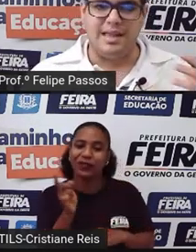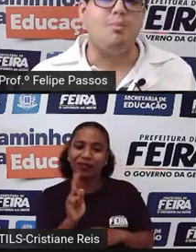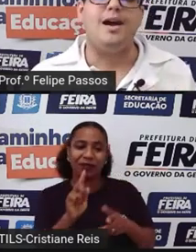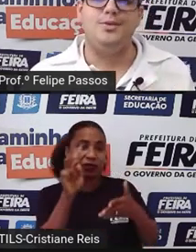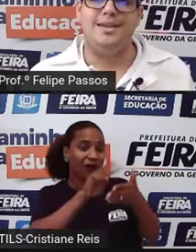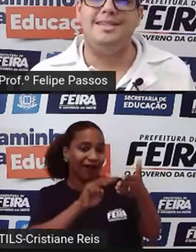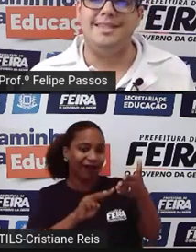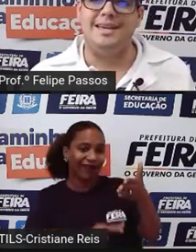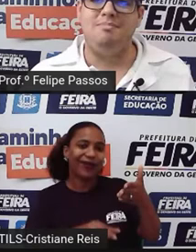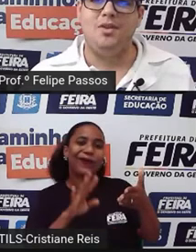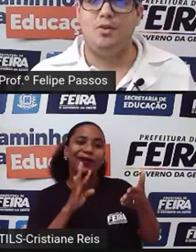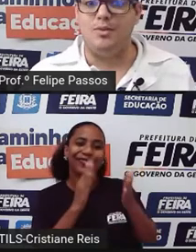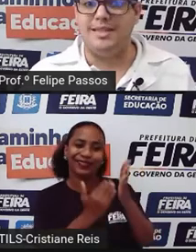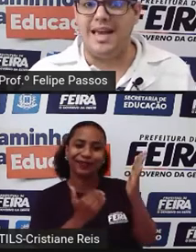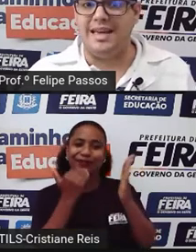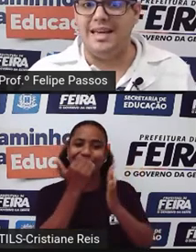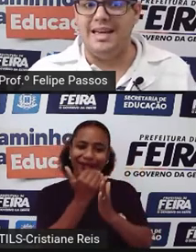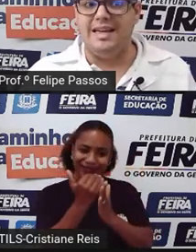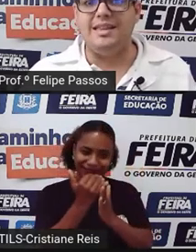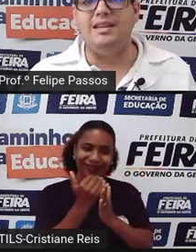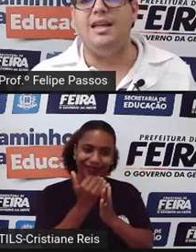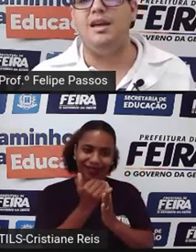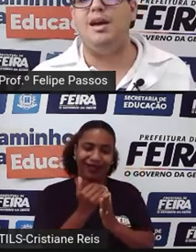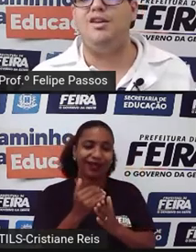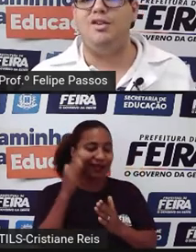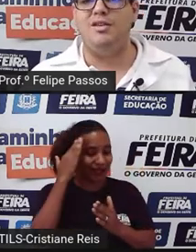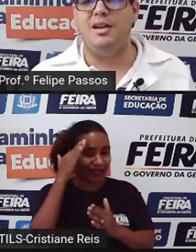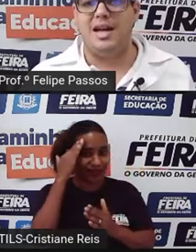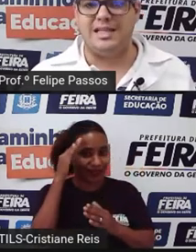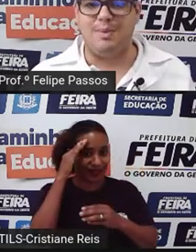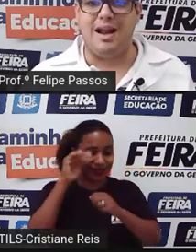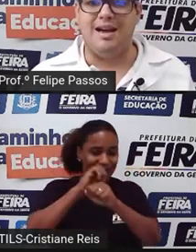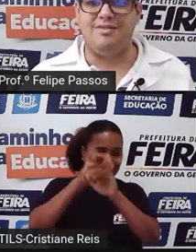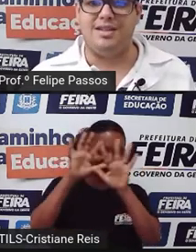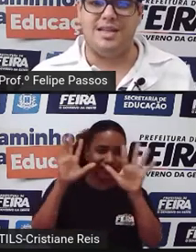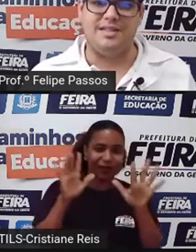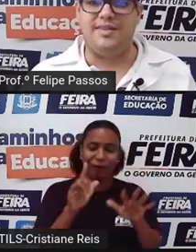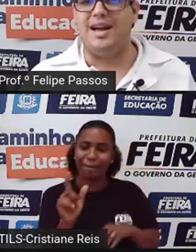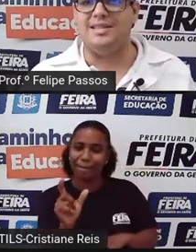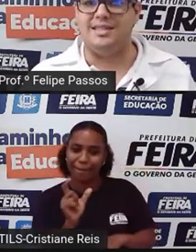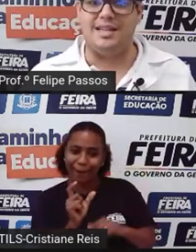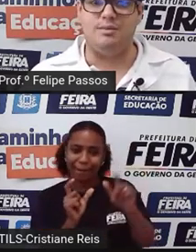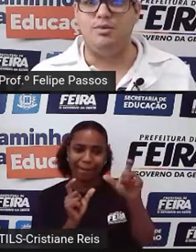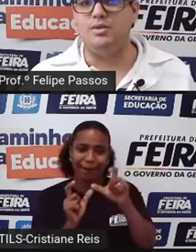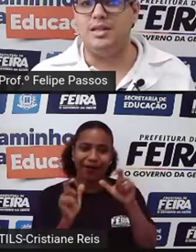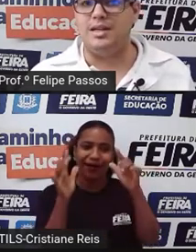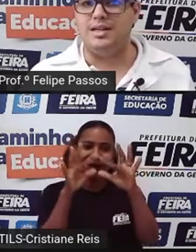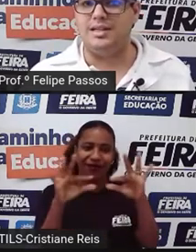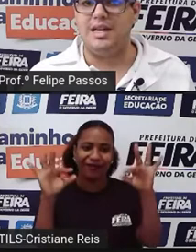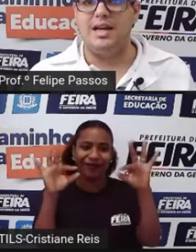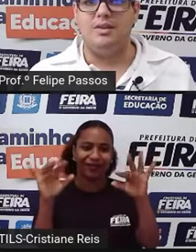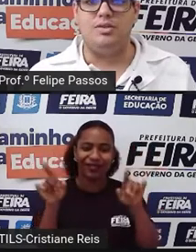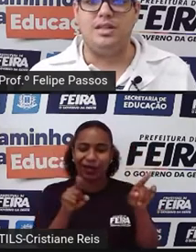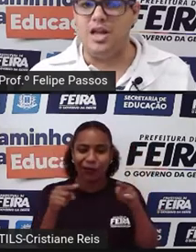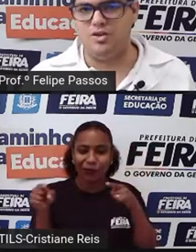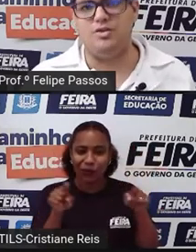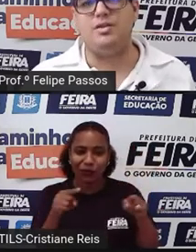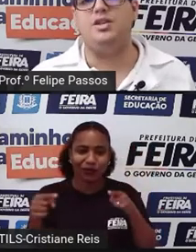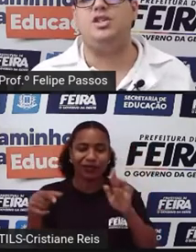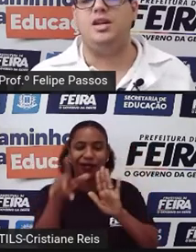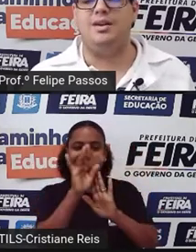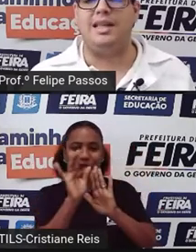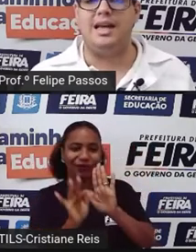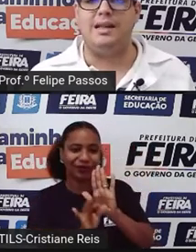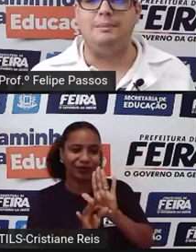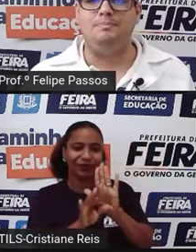tem mais o que dizer, consegue entender melhor as palavras, as frases, as músicas, os textos